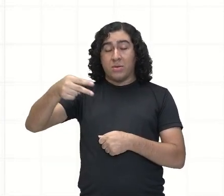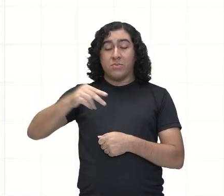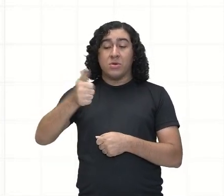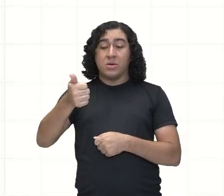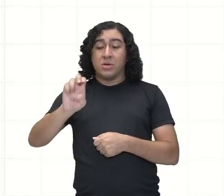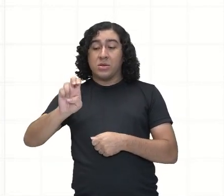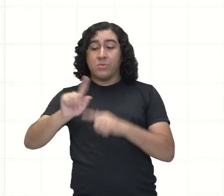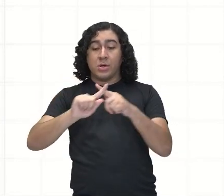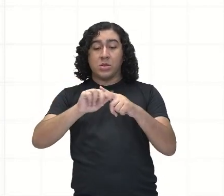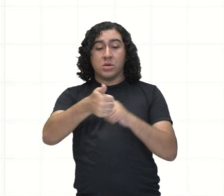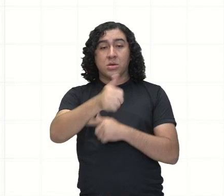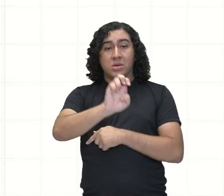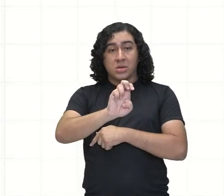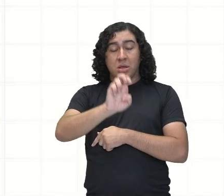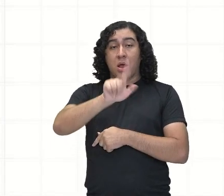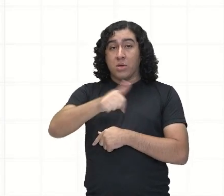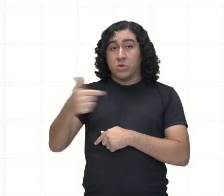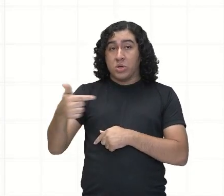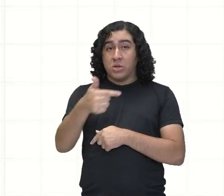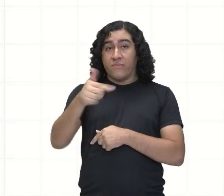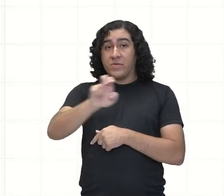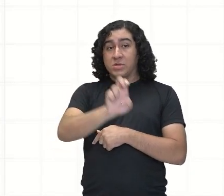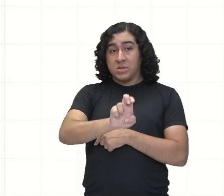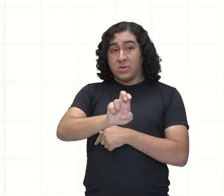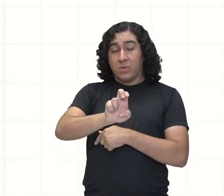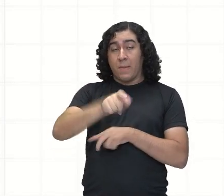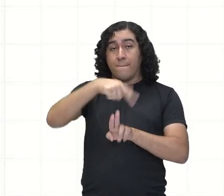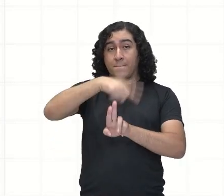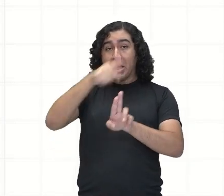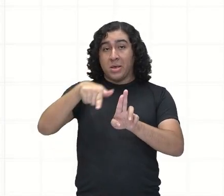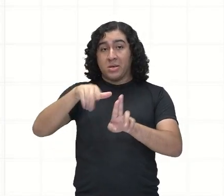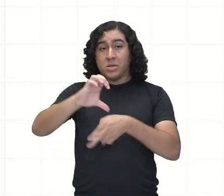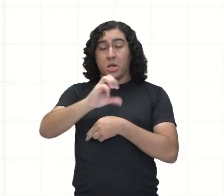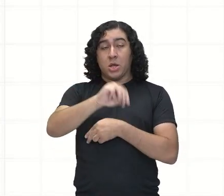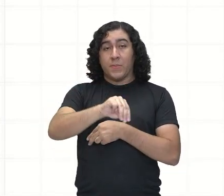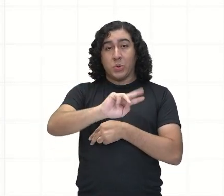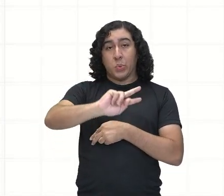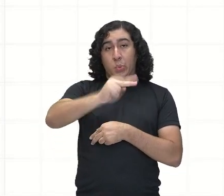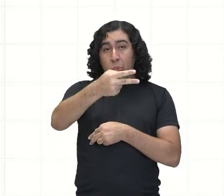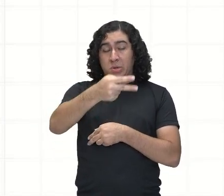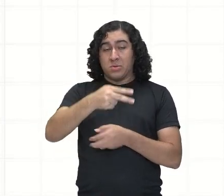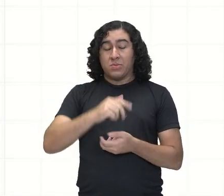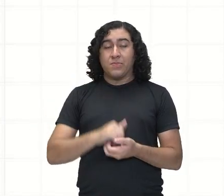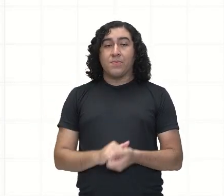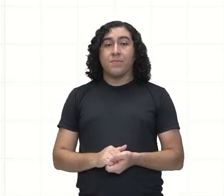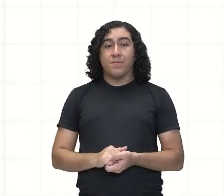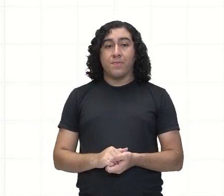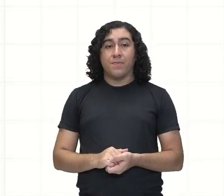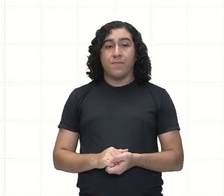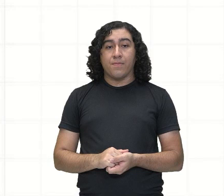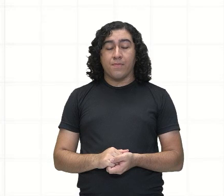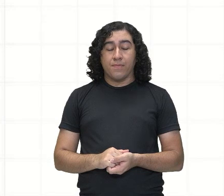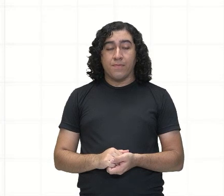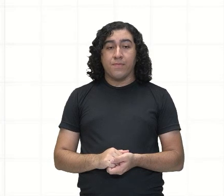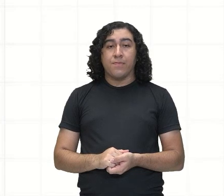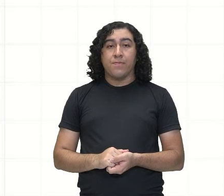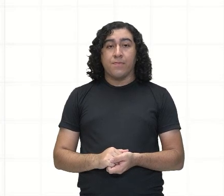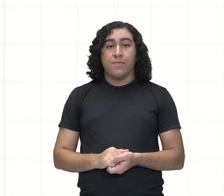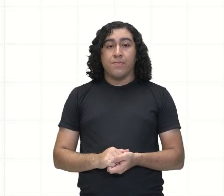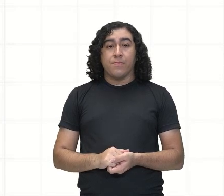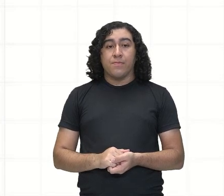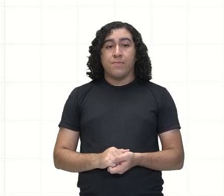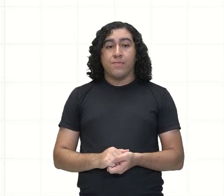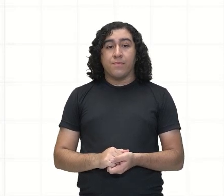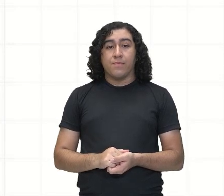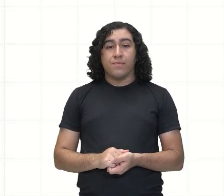15, 15 ao quadrado é 225π centímetros quadrados. Então, a